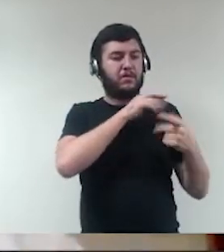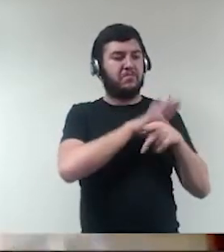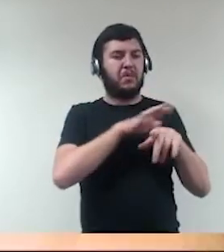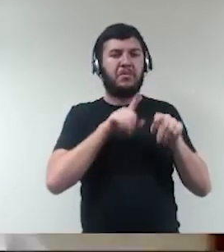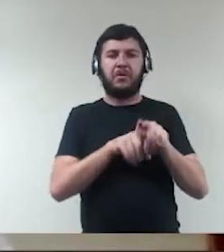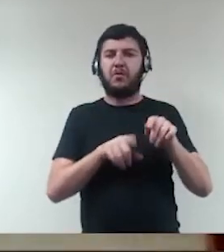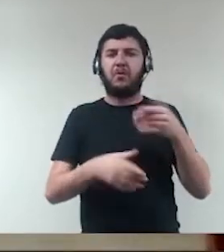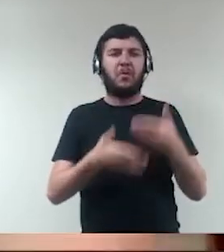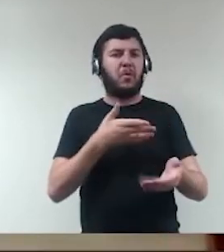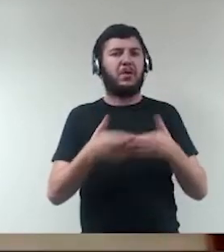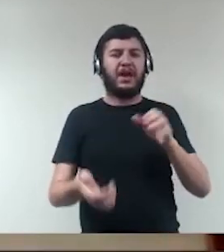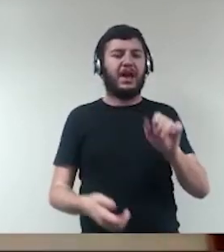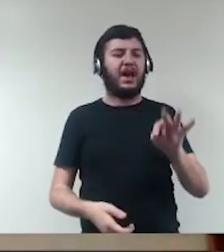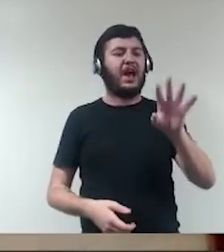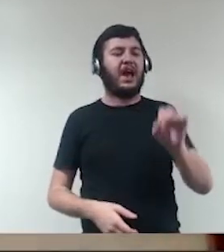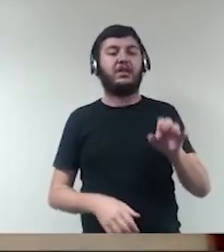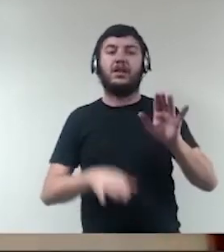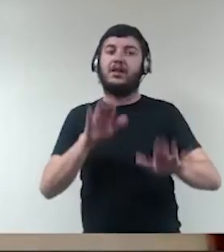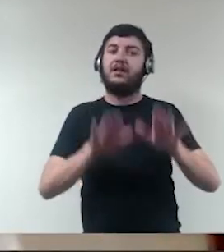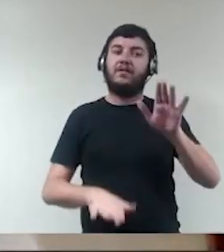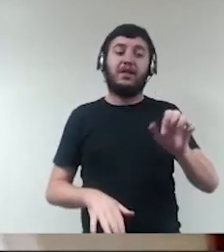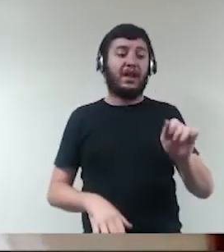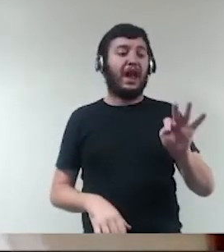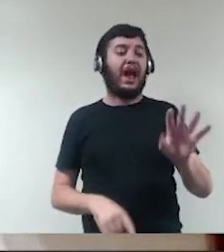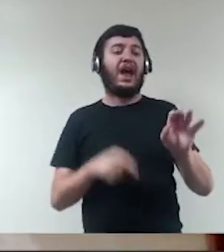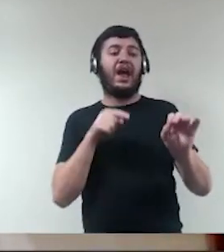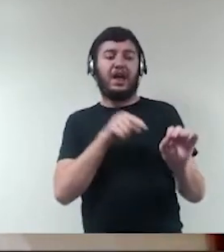qualquer ato inclusive atos que muitas vezes não